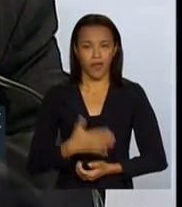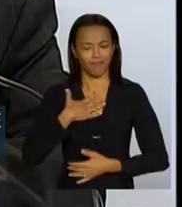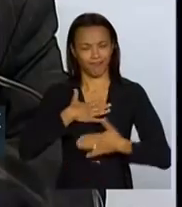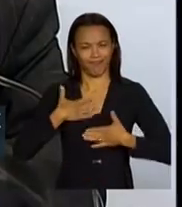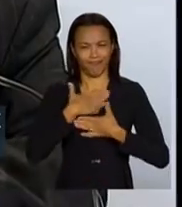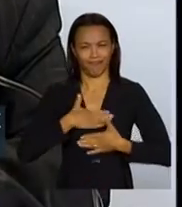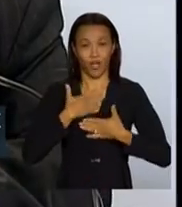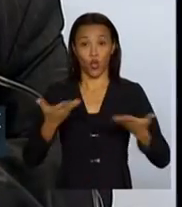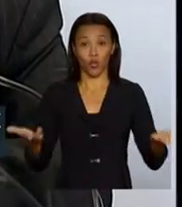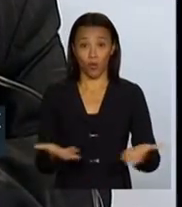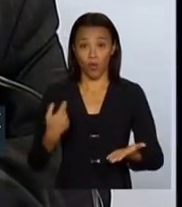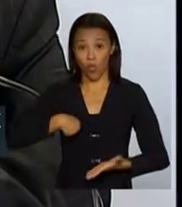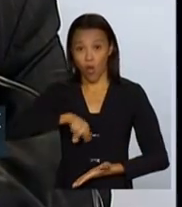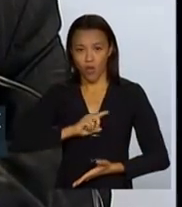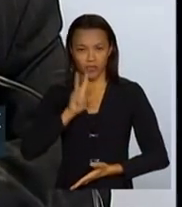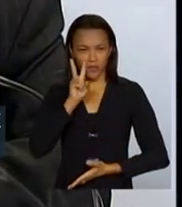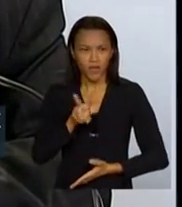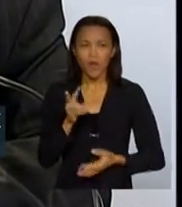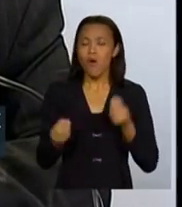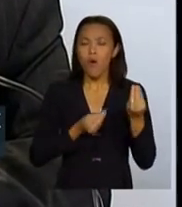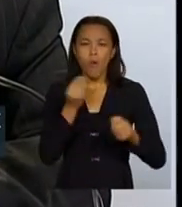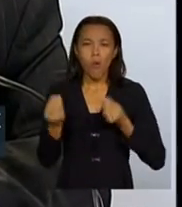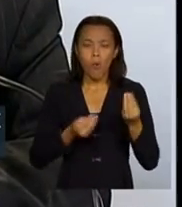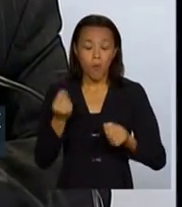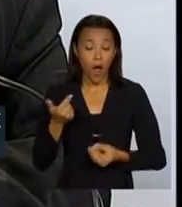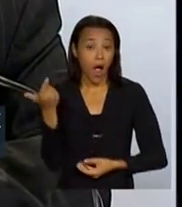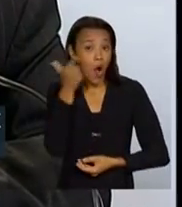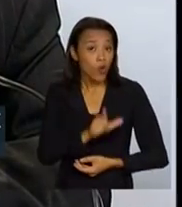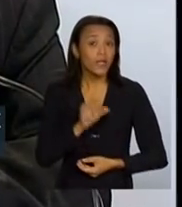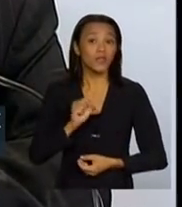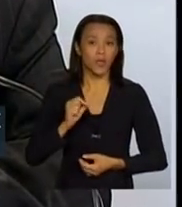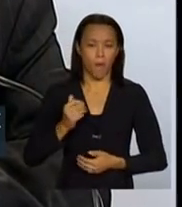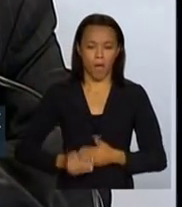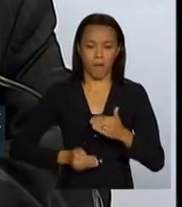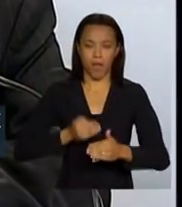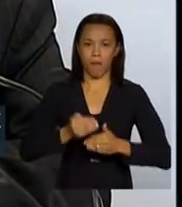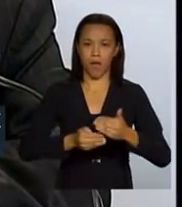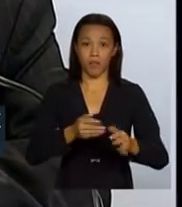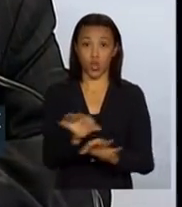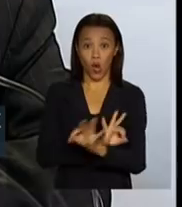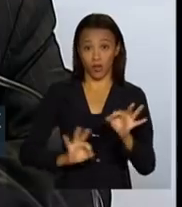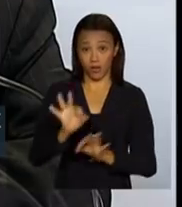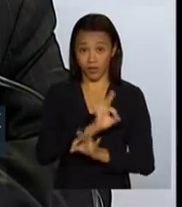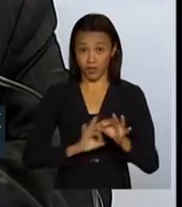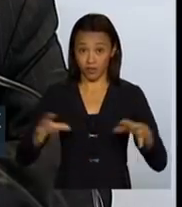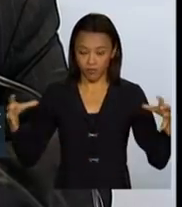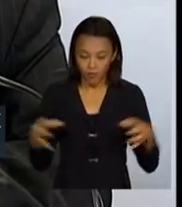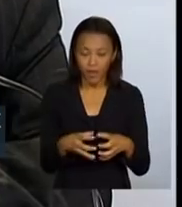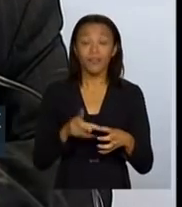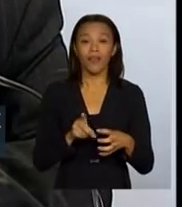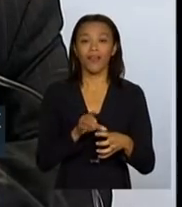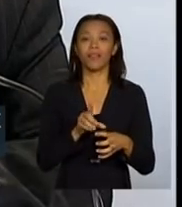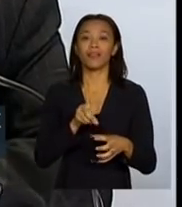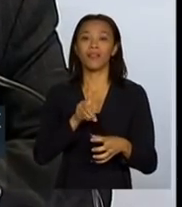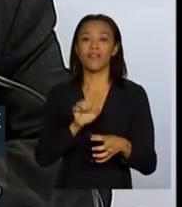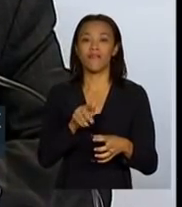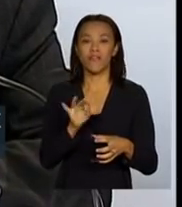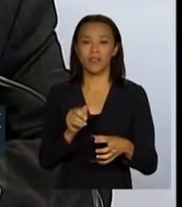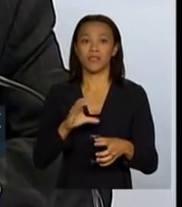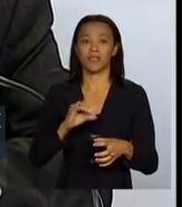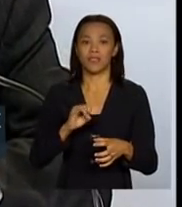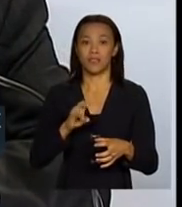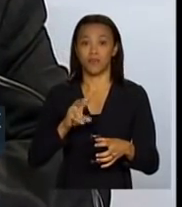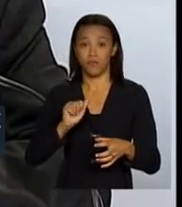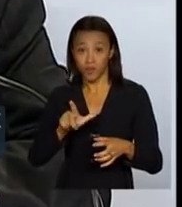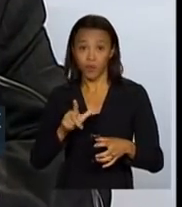satisfatório nós vermos como anda o processo de organização da proteção e defesa civil. Certamente,